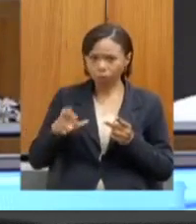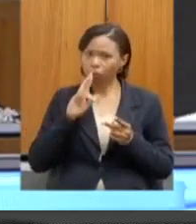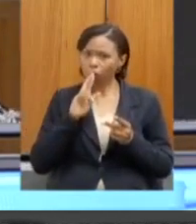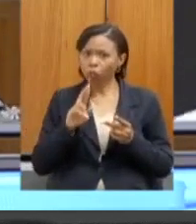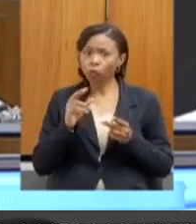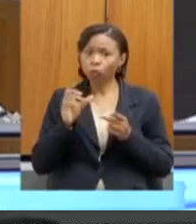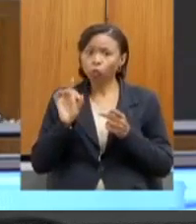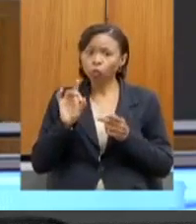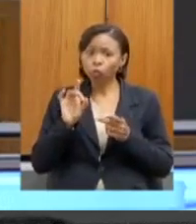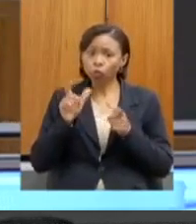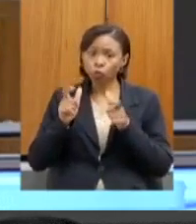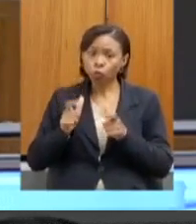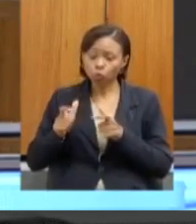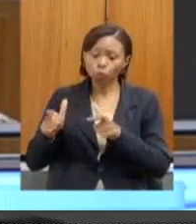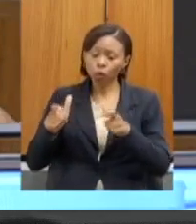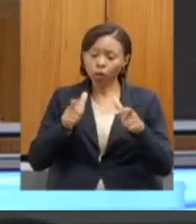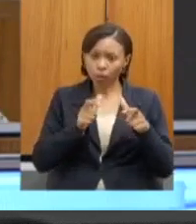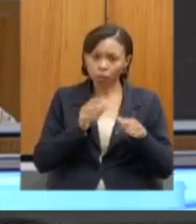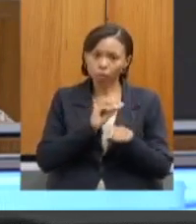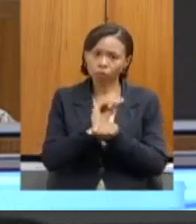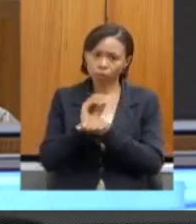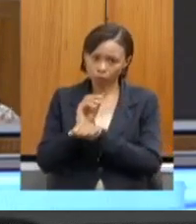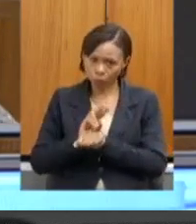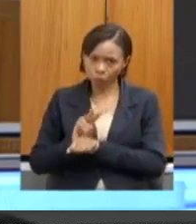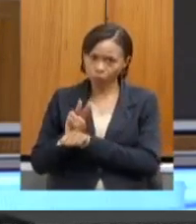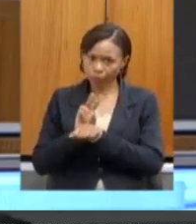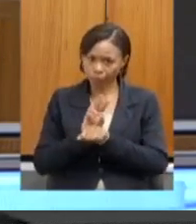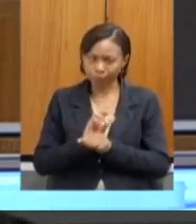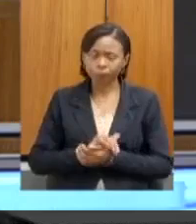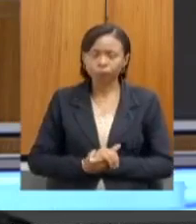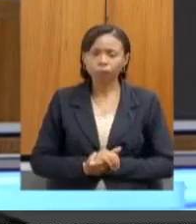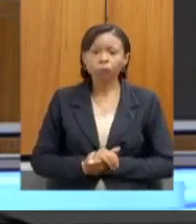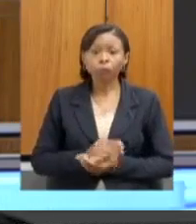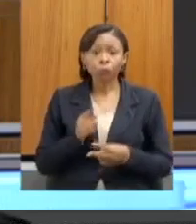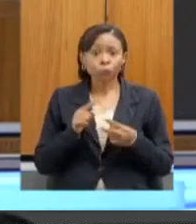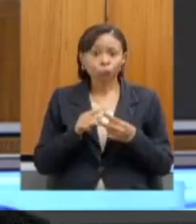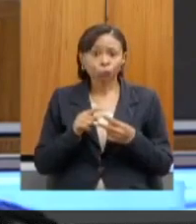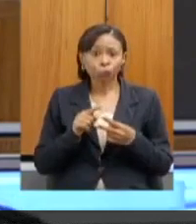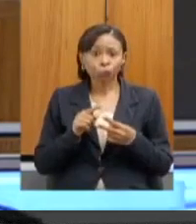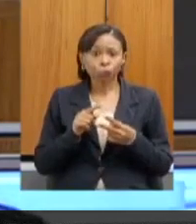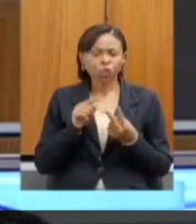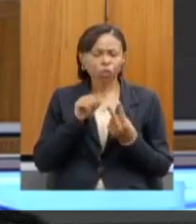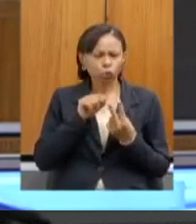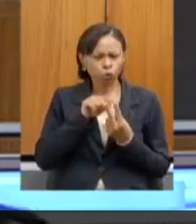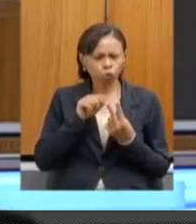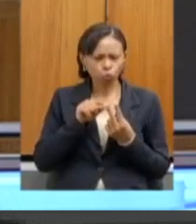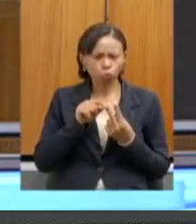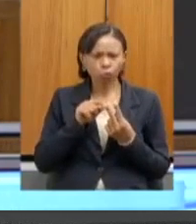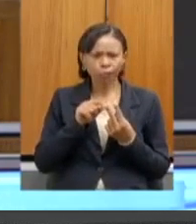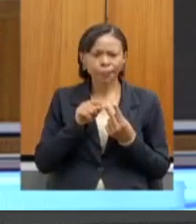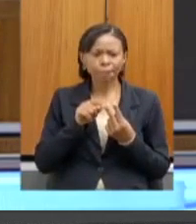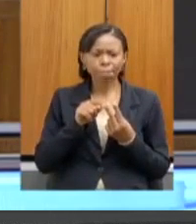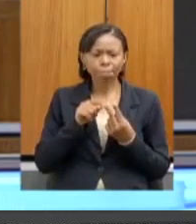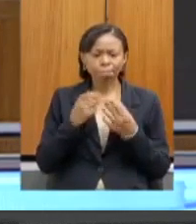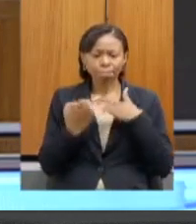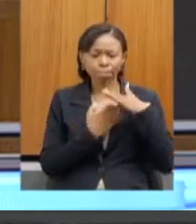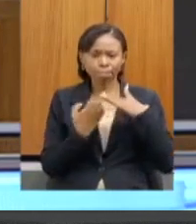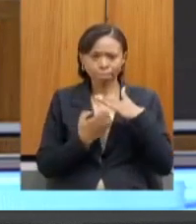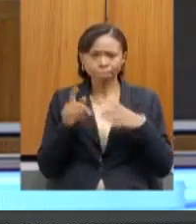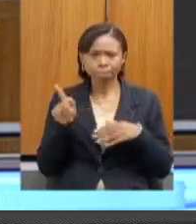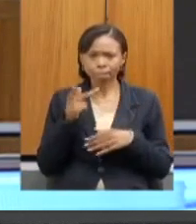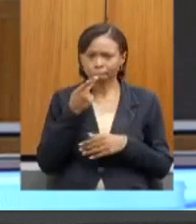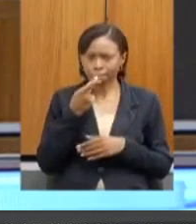conservação que ele está aqui conosco presente também. Esses dois empreendimentos que você menciona, o primeiro, a Sã